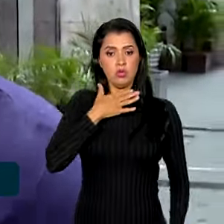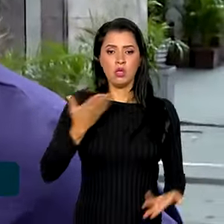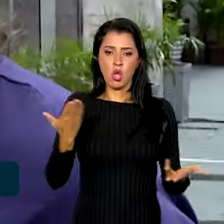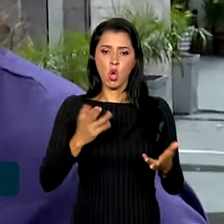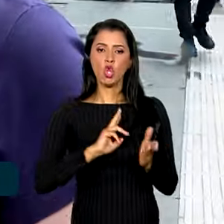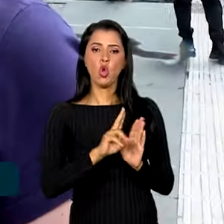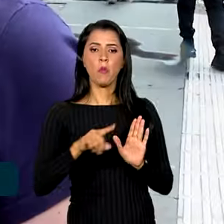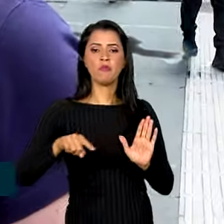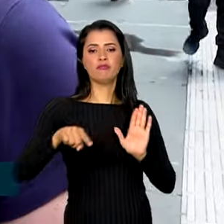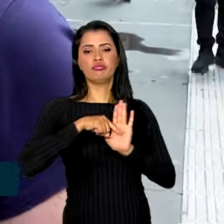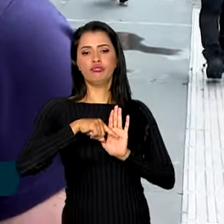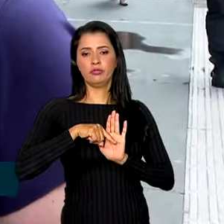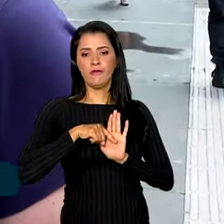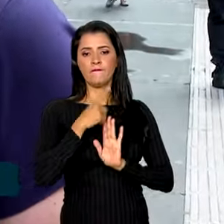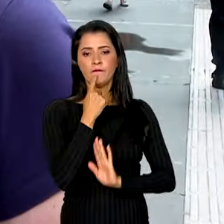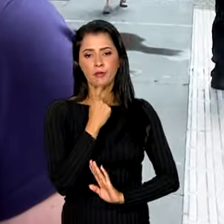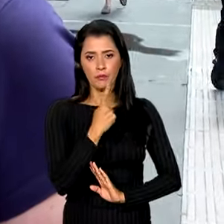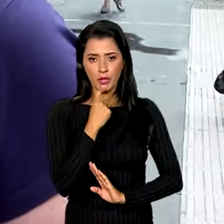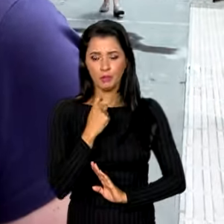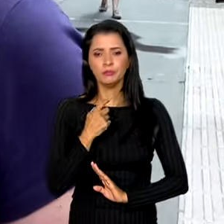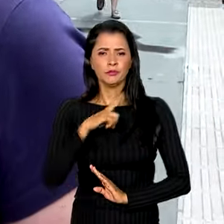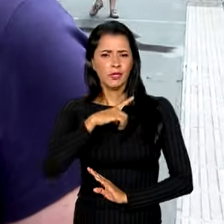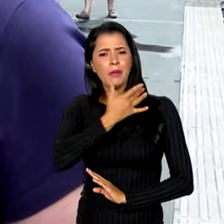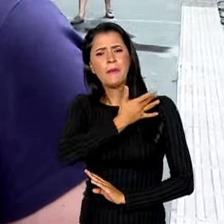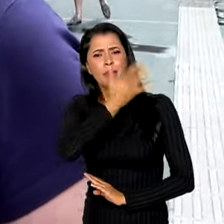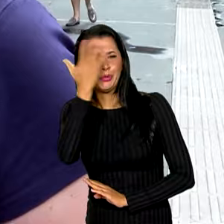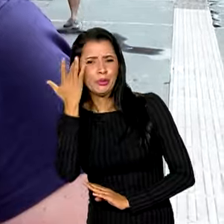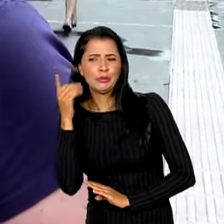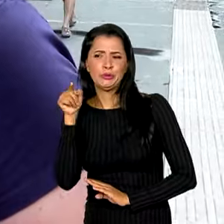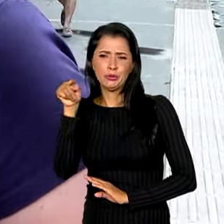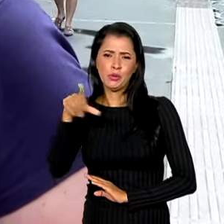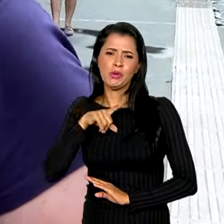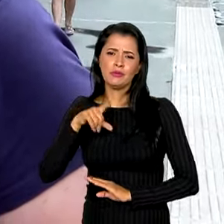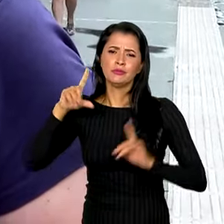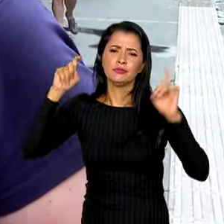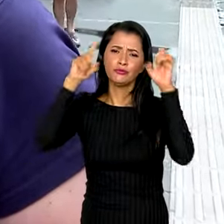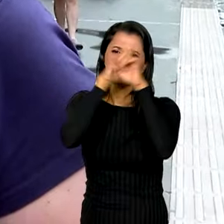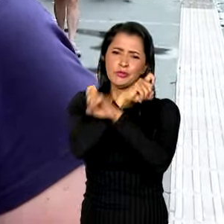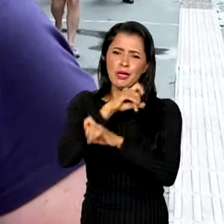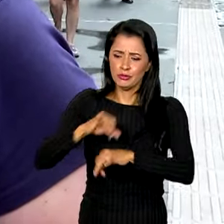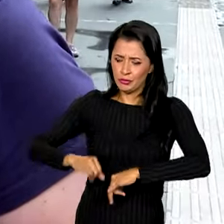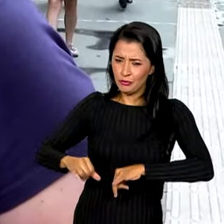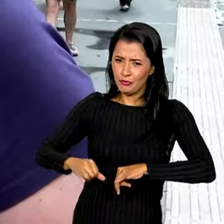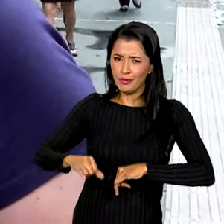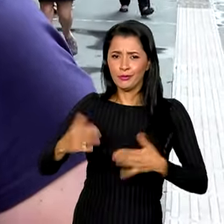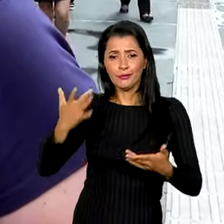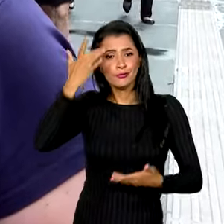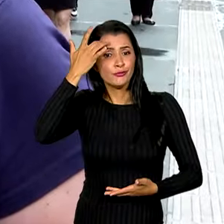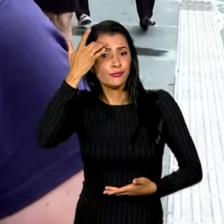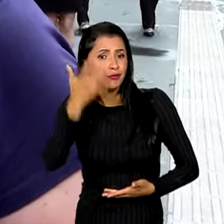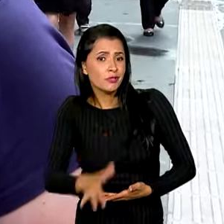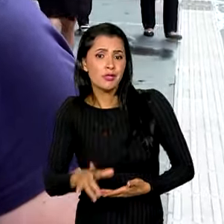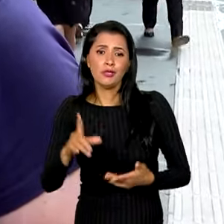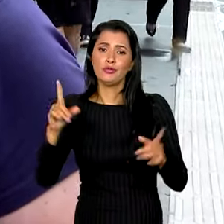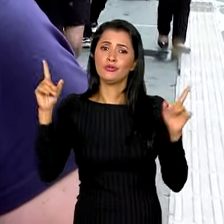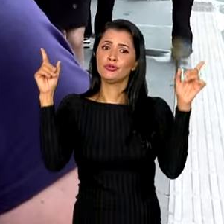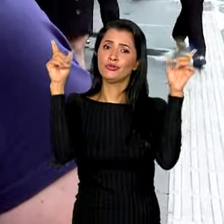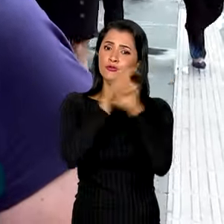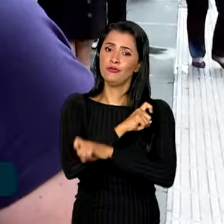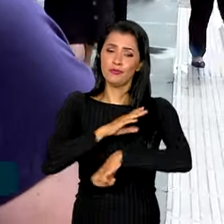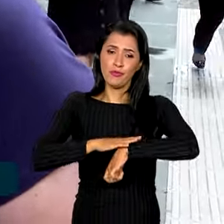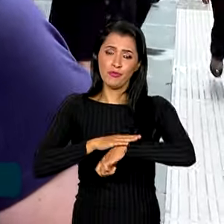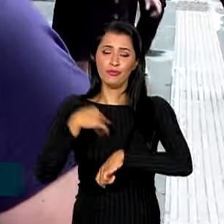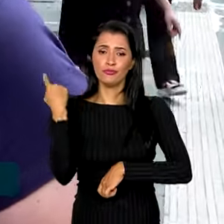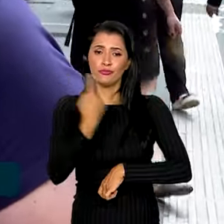negativado. Tem bastante pessoas passando dificuldade, né? E não sei, tá difícil, né? A gente tem hora